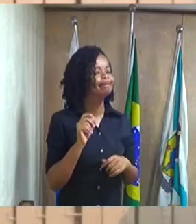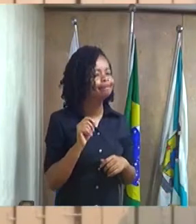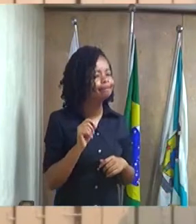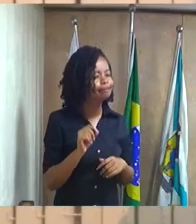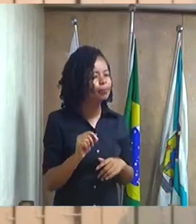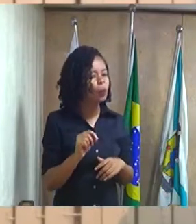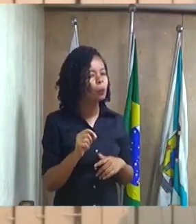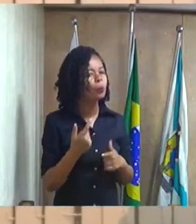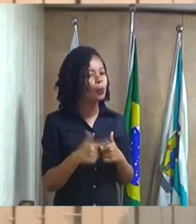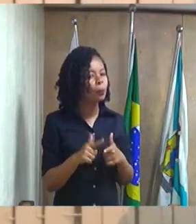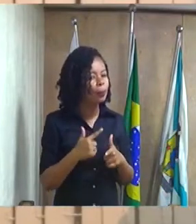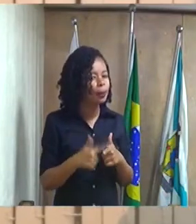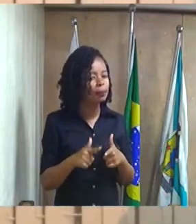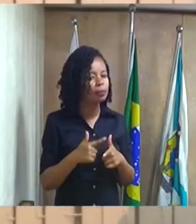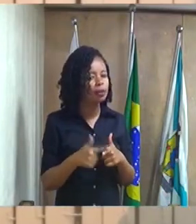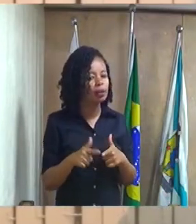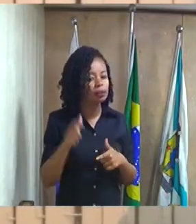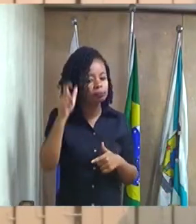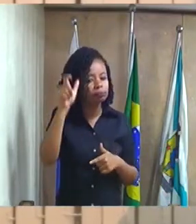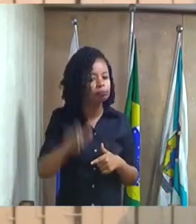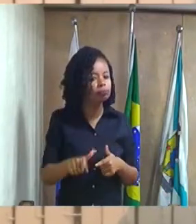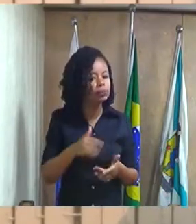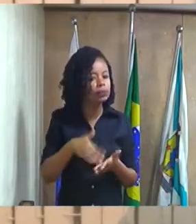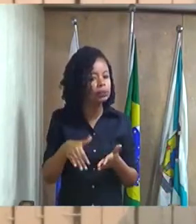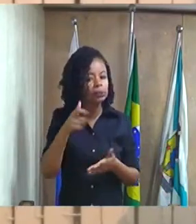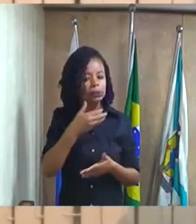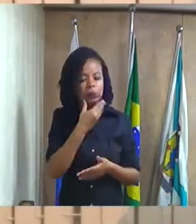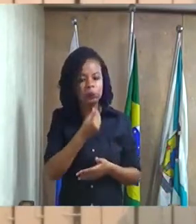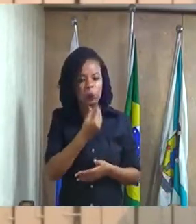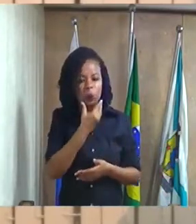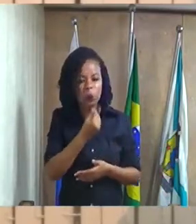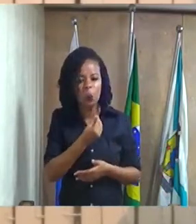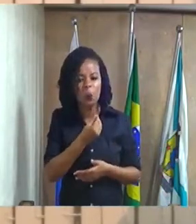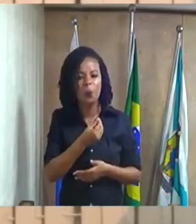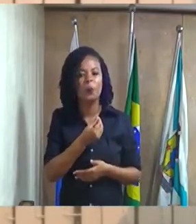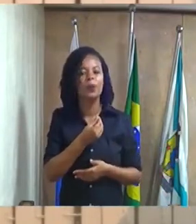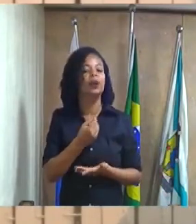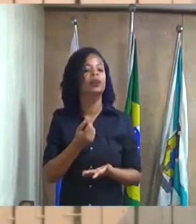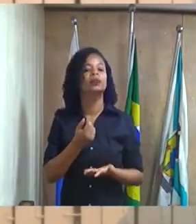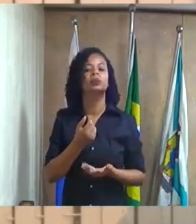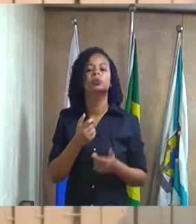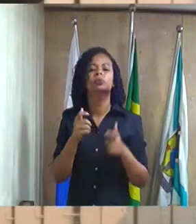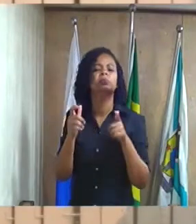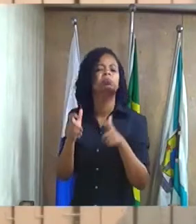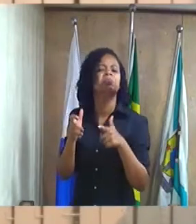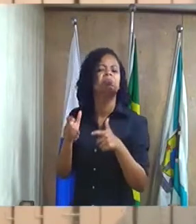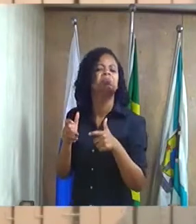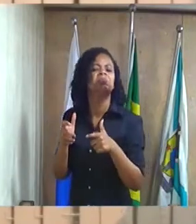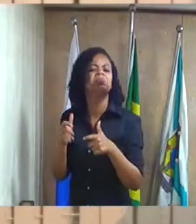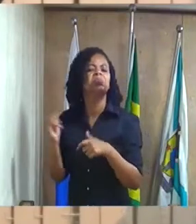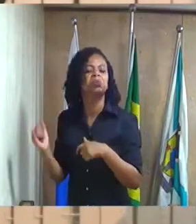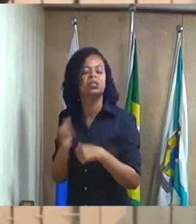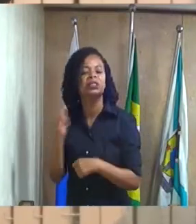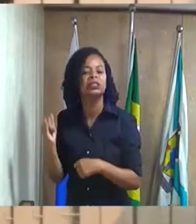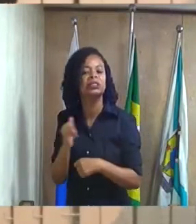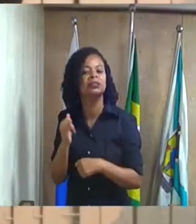rapazinho que se diz secretário de uma pasta tão importante ele vai ser